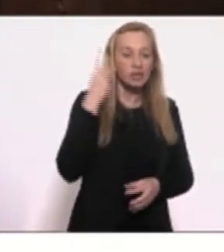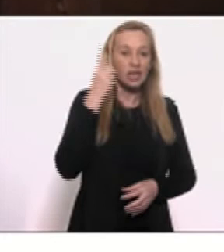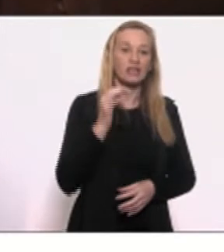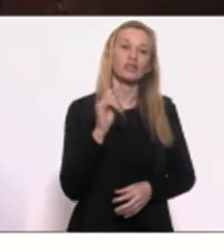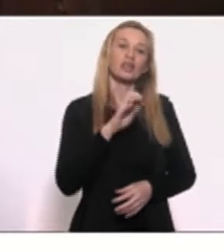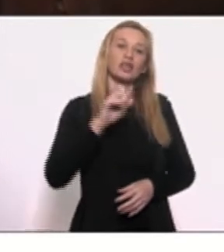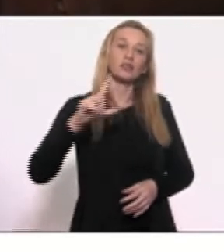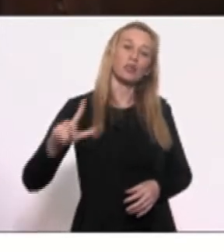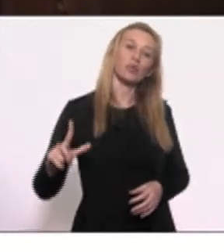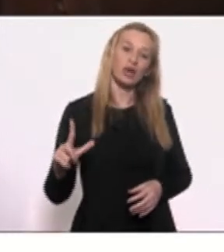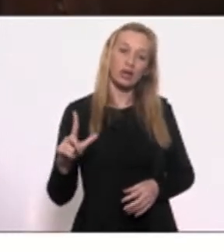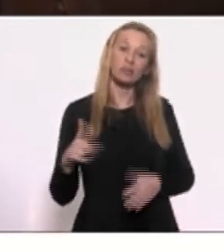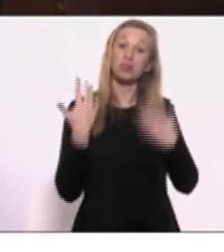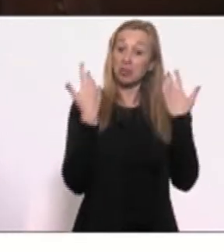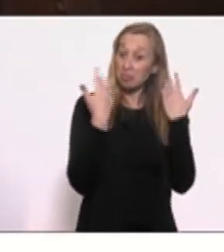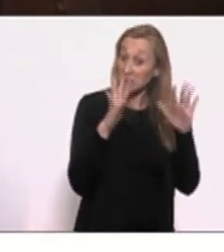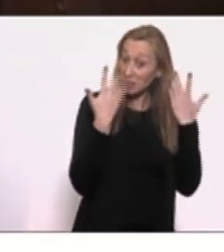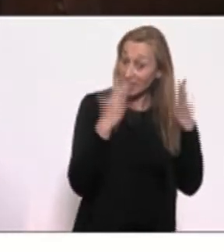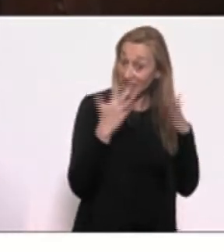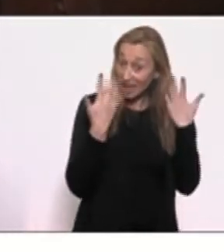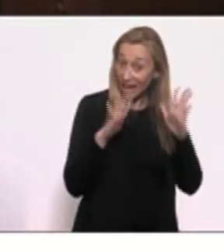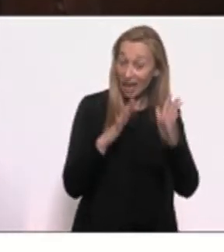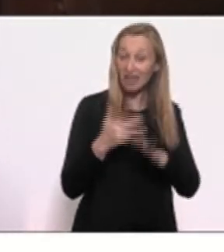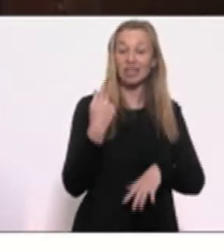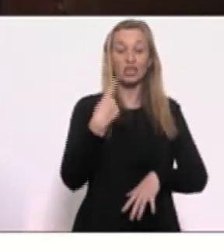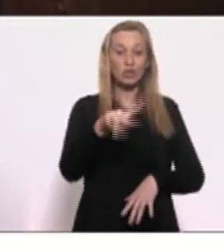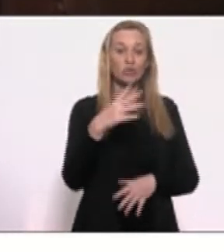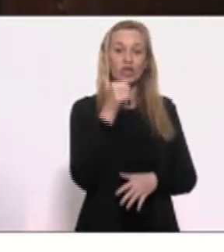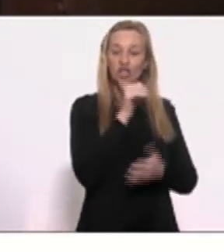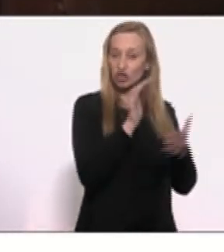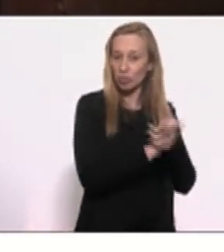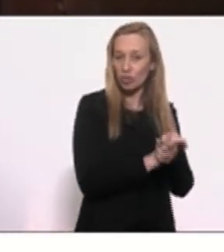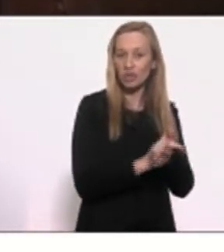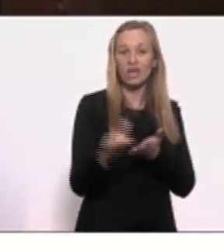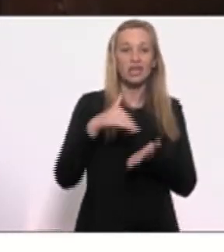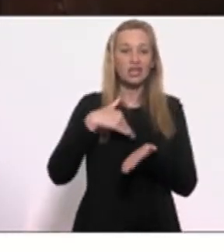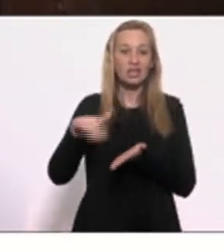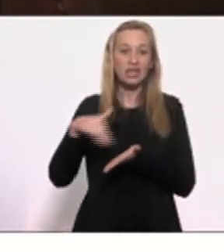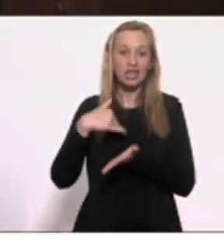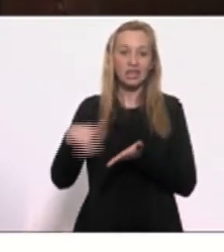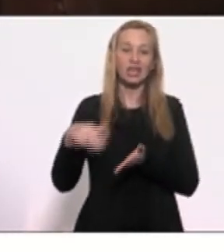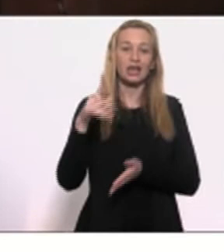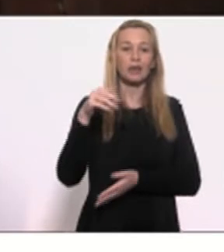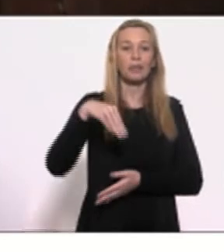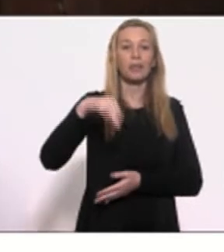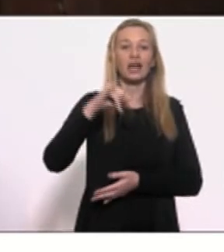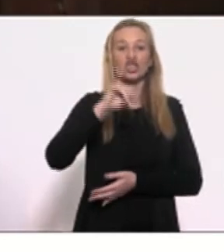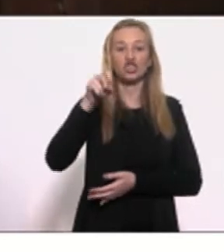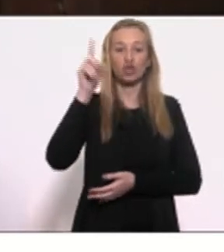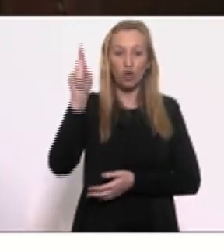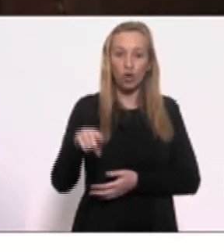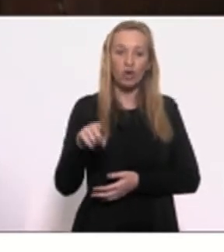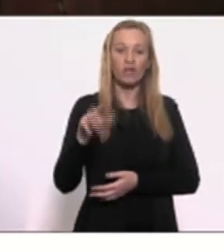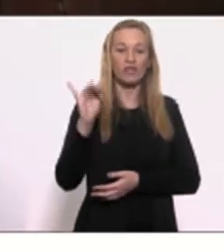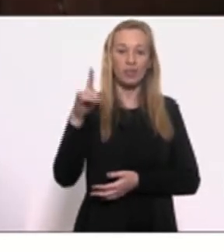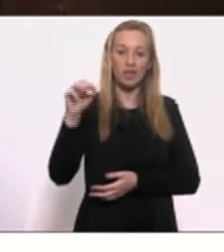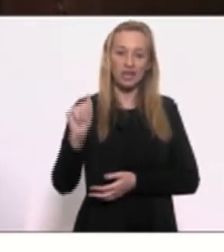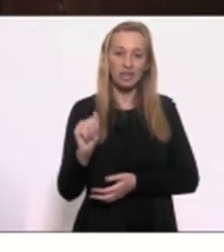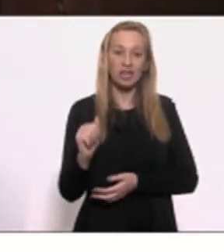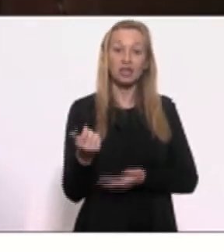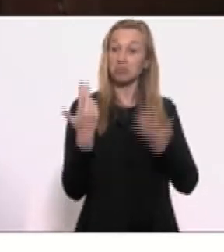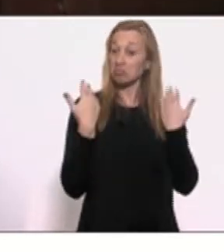plenário para parabenizar a sua esposa, a secretária major Fabiana, pelo excelente trabalho